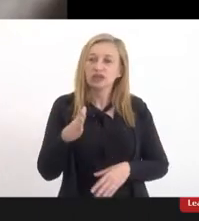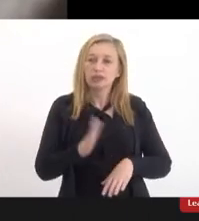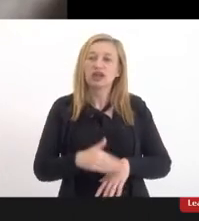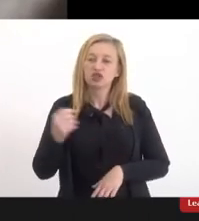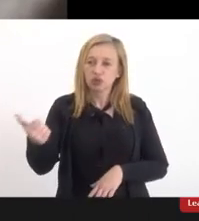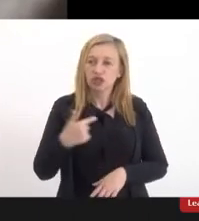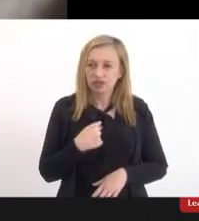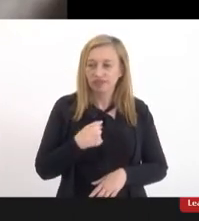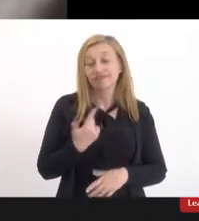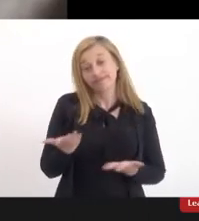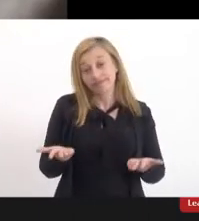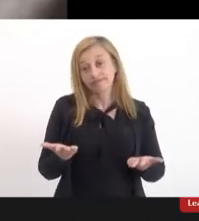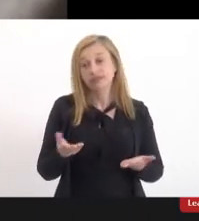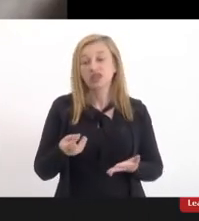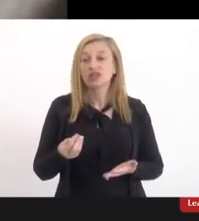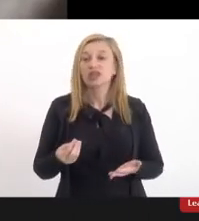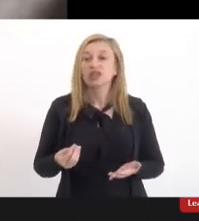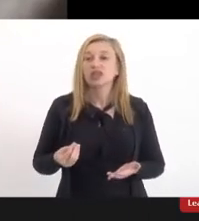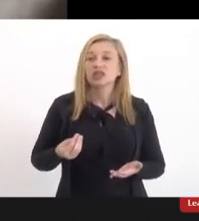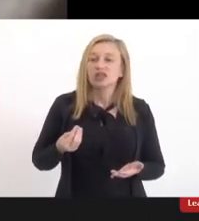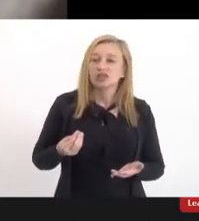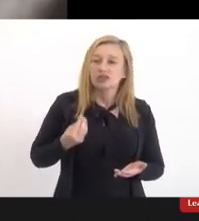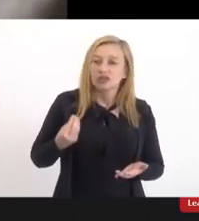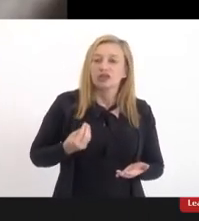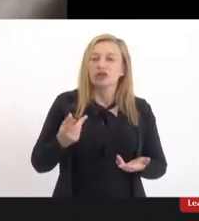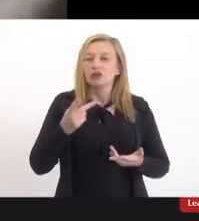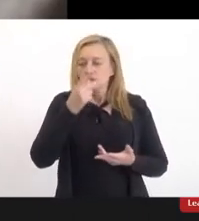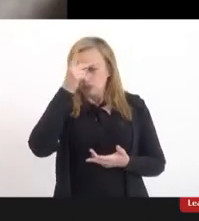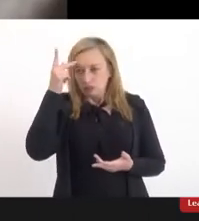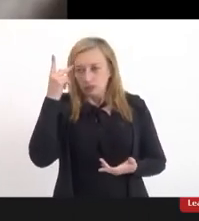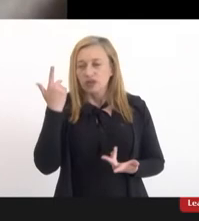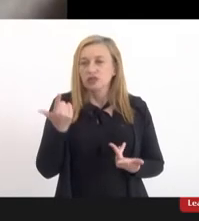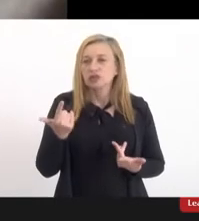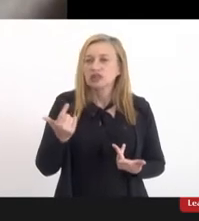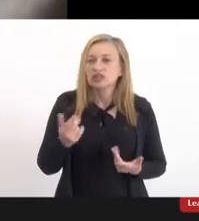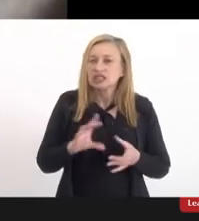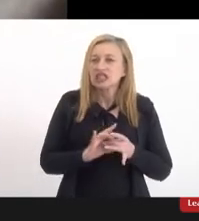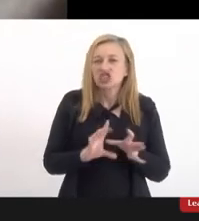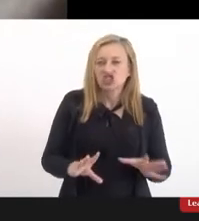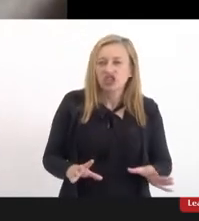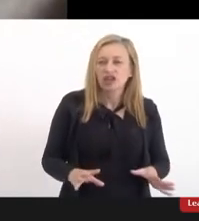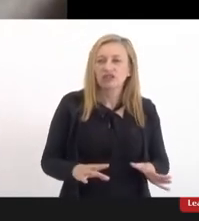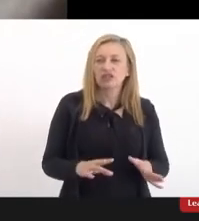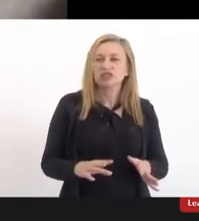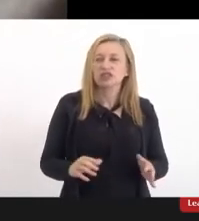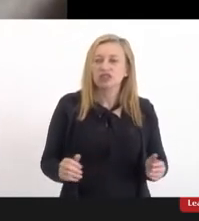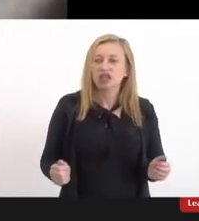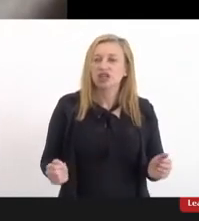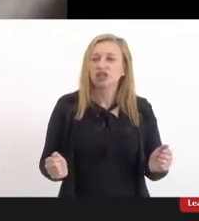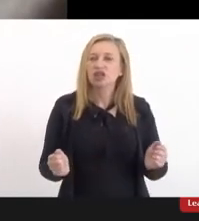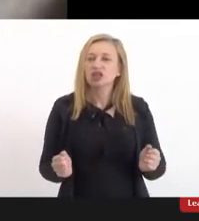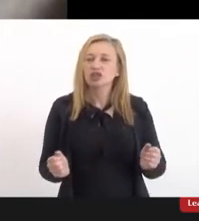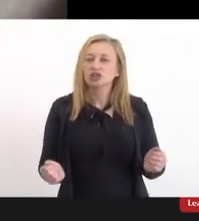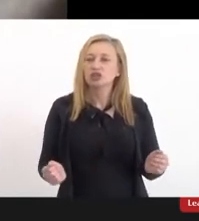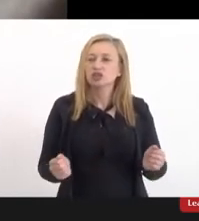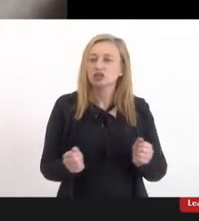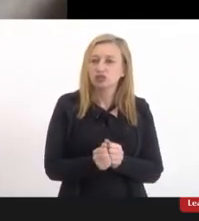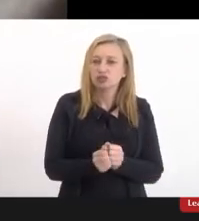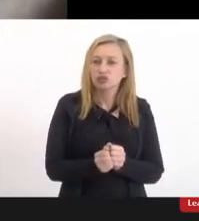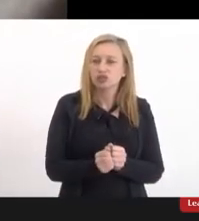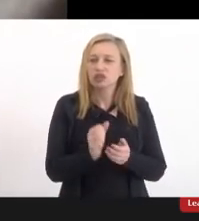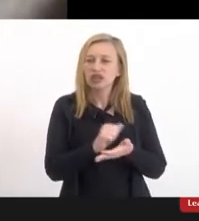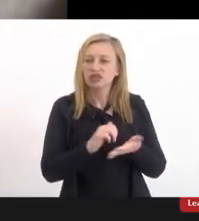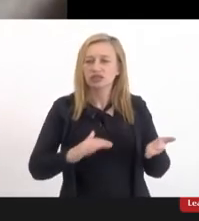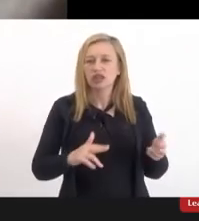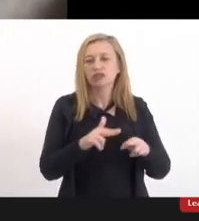do que eu né convivi com algumas que de fato é deixavam de participar de atividades justamente